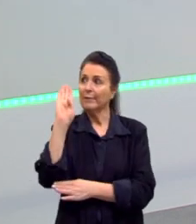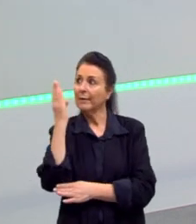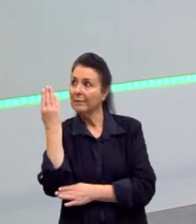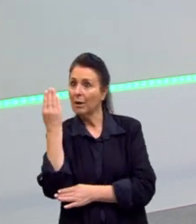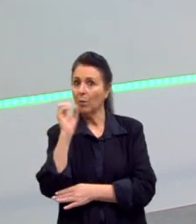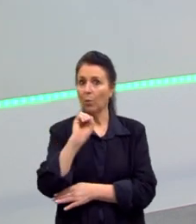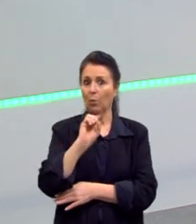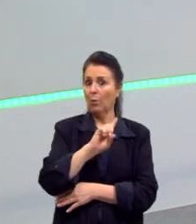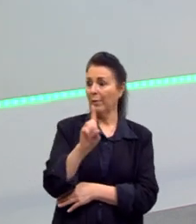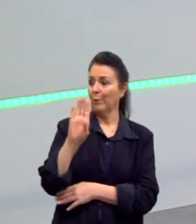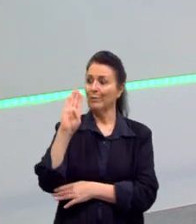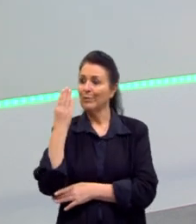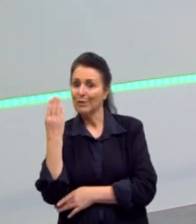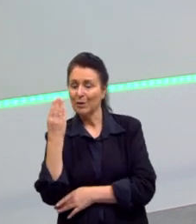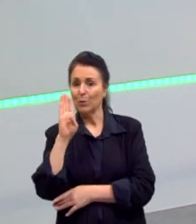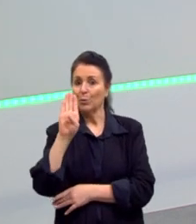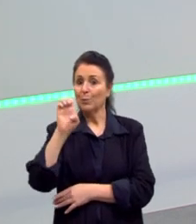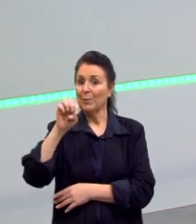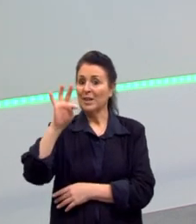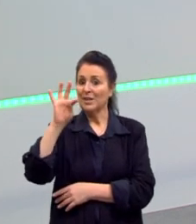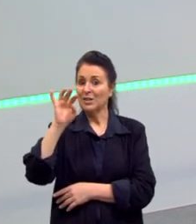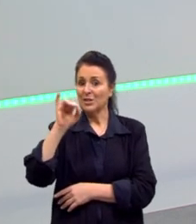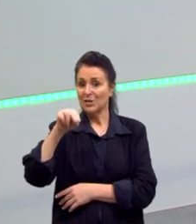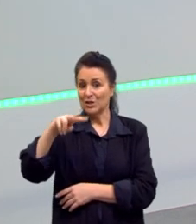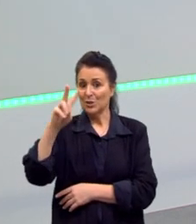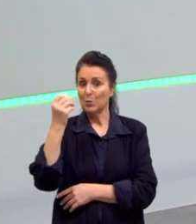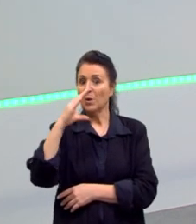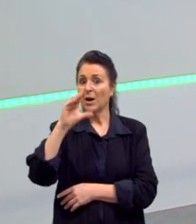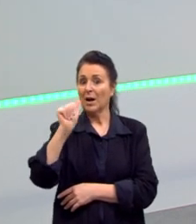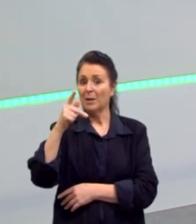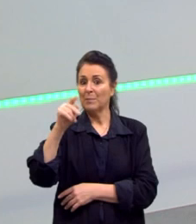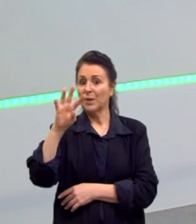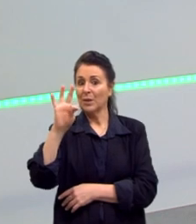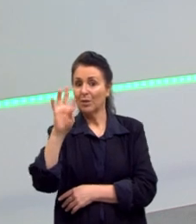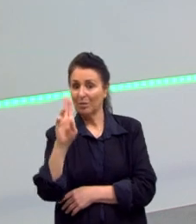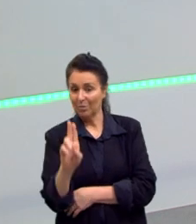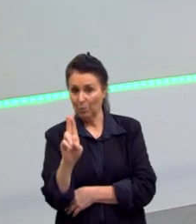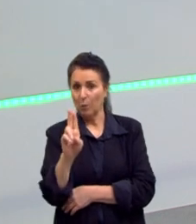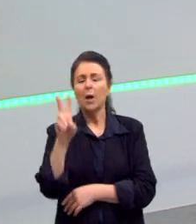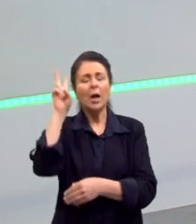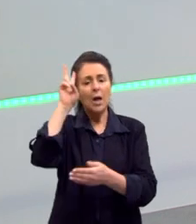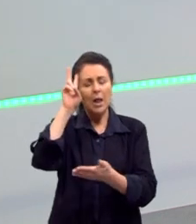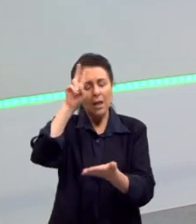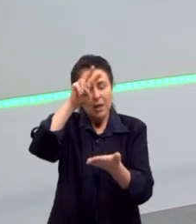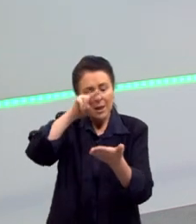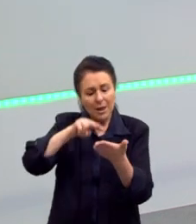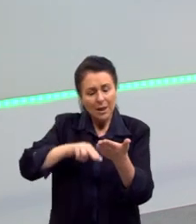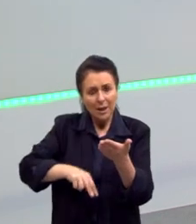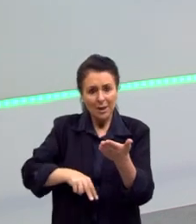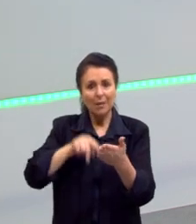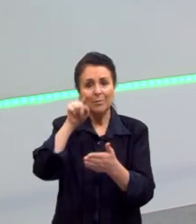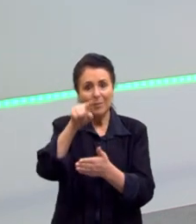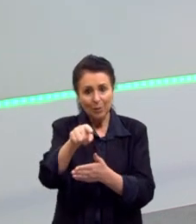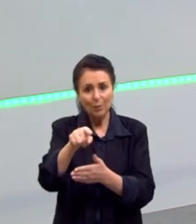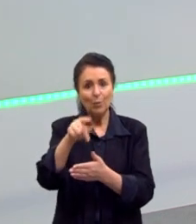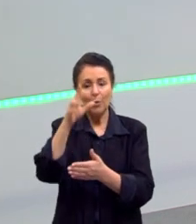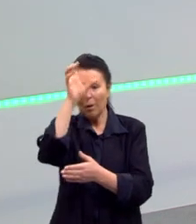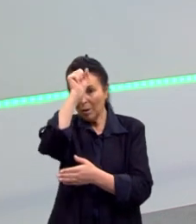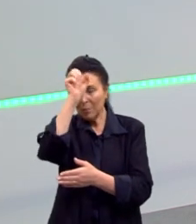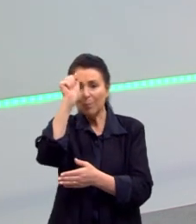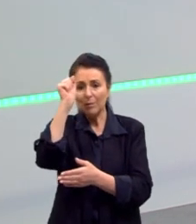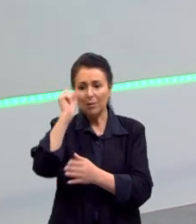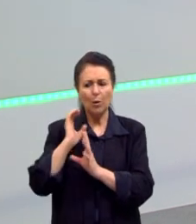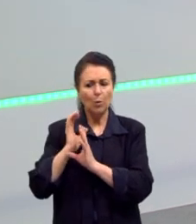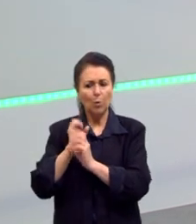hashtag perguntando se traiu ou não traiu. Leiam para tirar as suas conclusões. Mas é muito